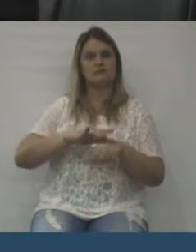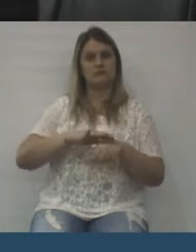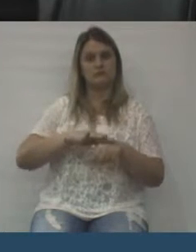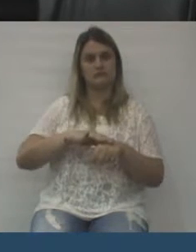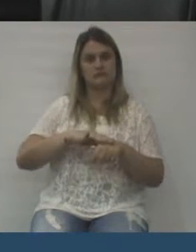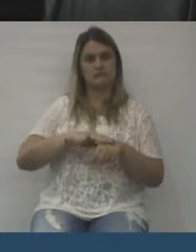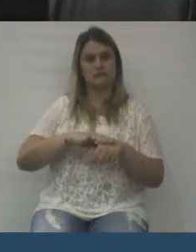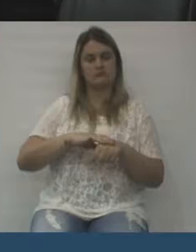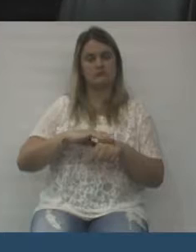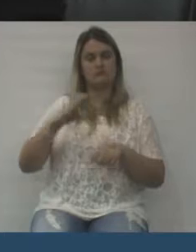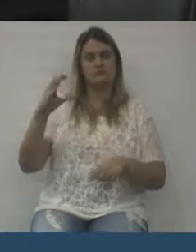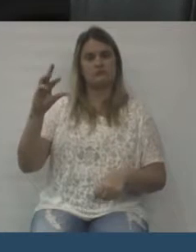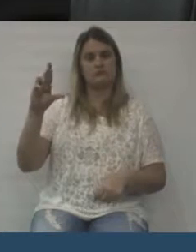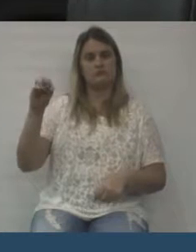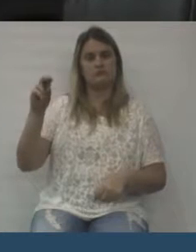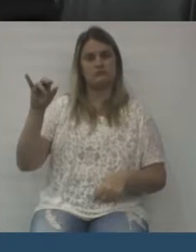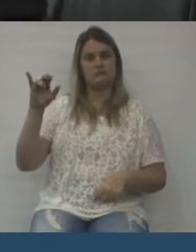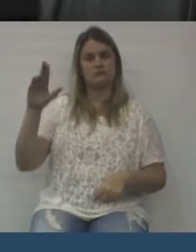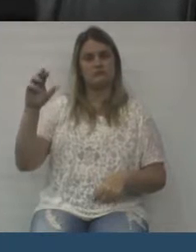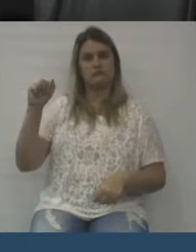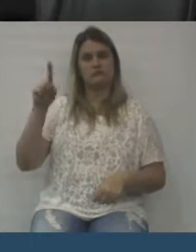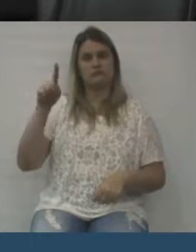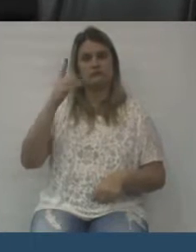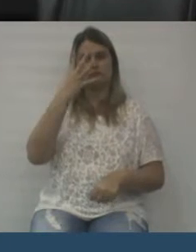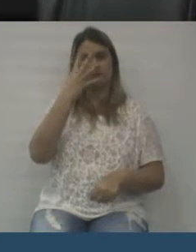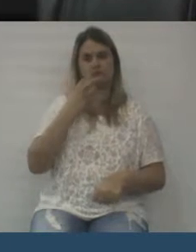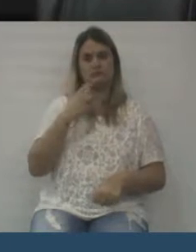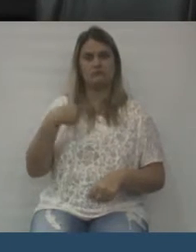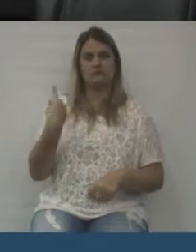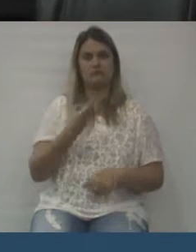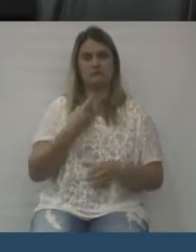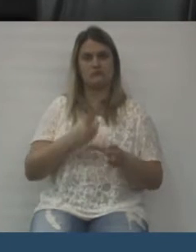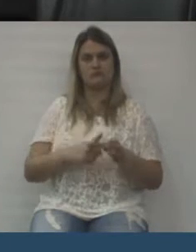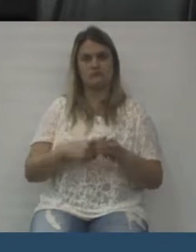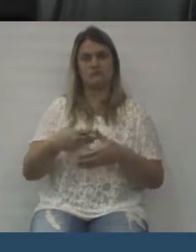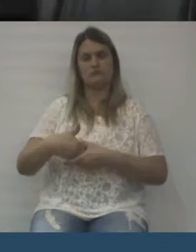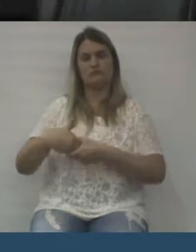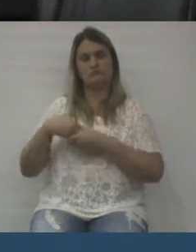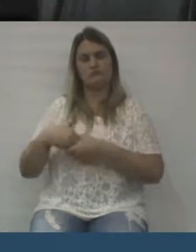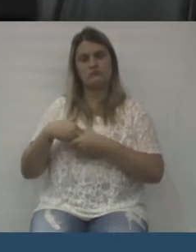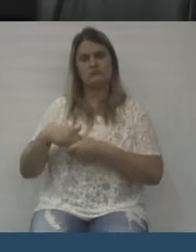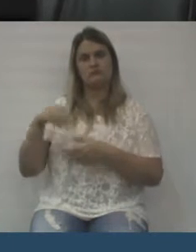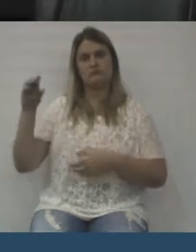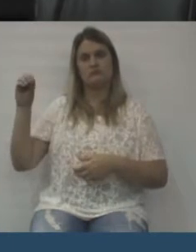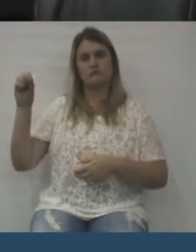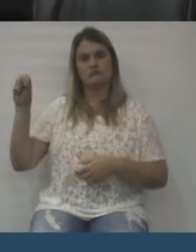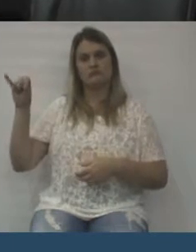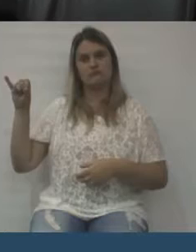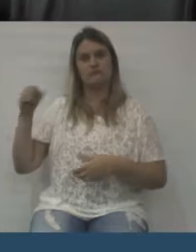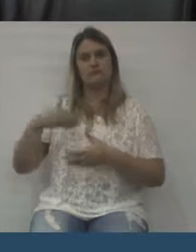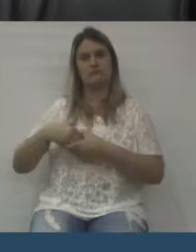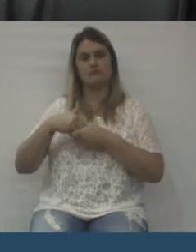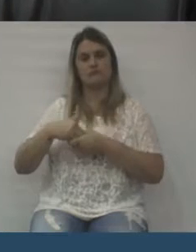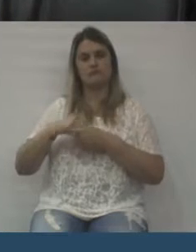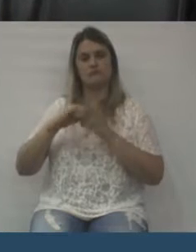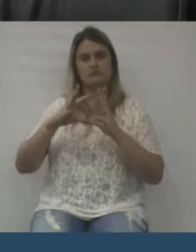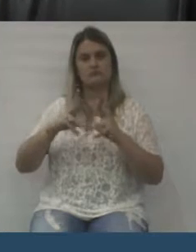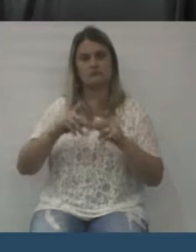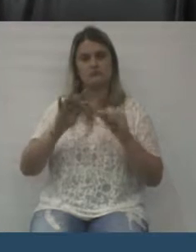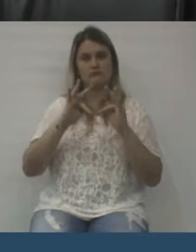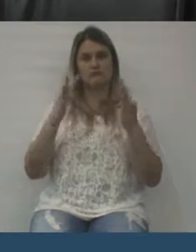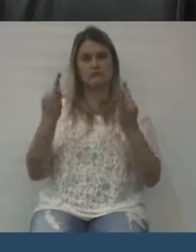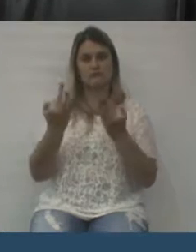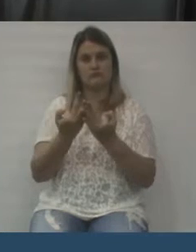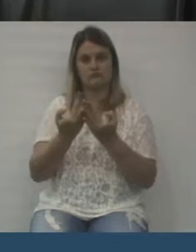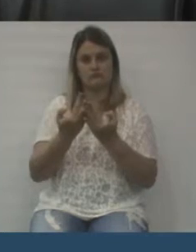doença crônica tão séria, tão aí em nossa cidade. Então, parabéns Osni, parabéns a toda a família, eu